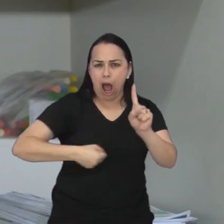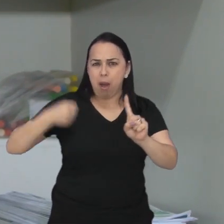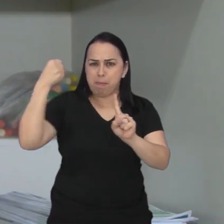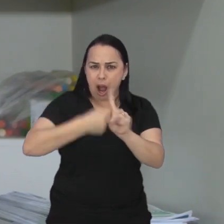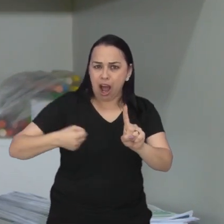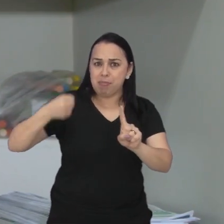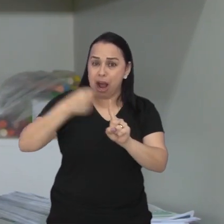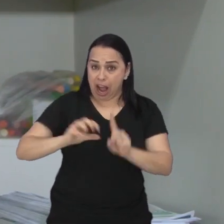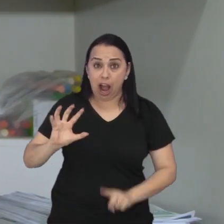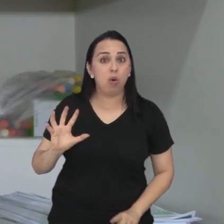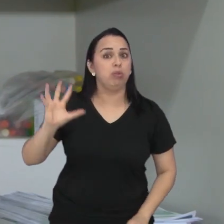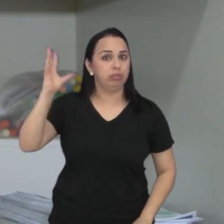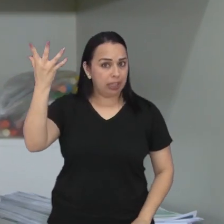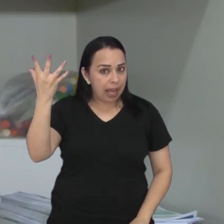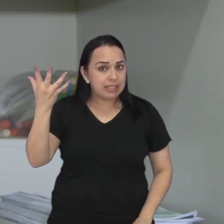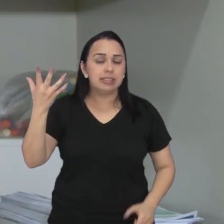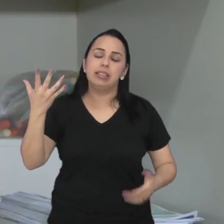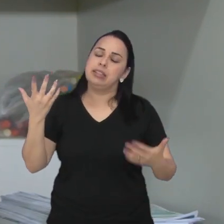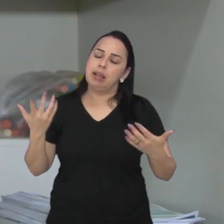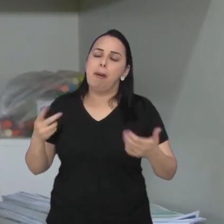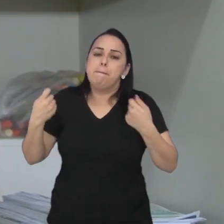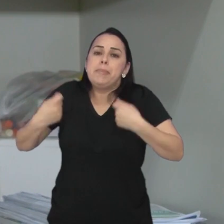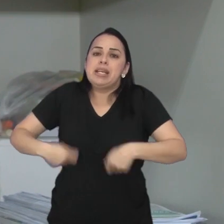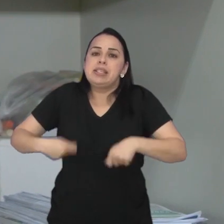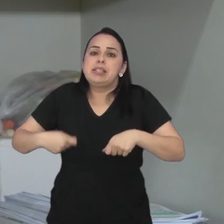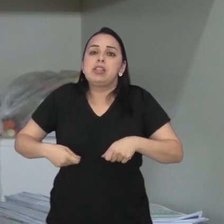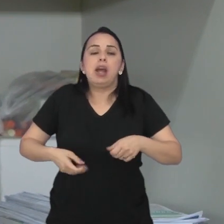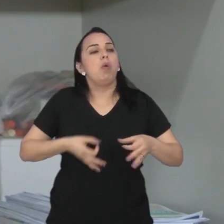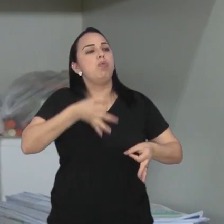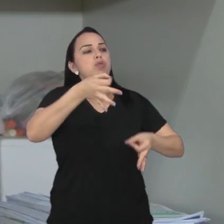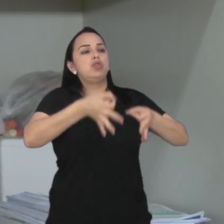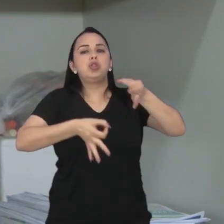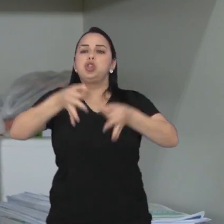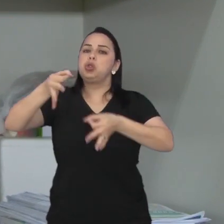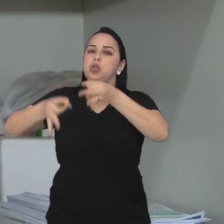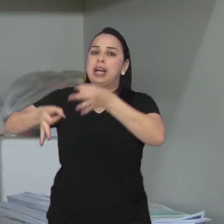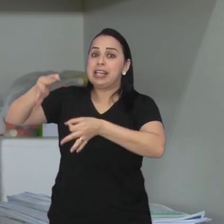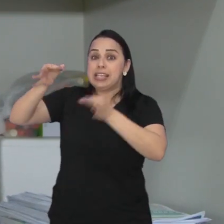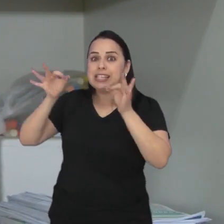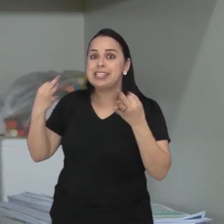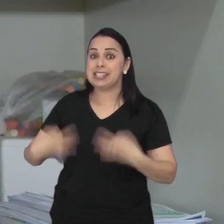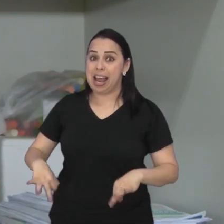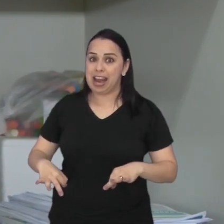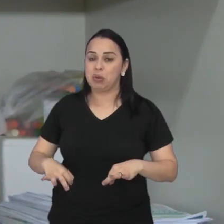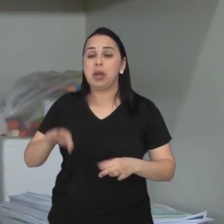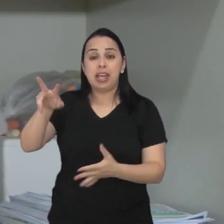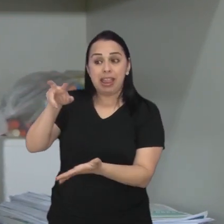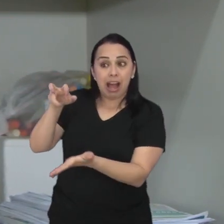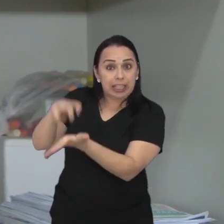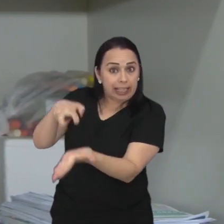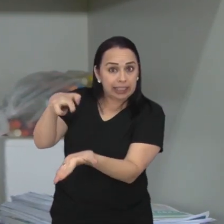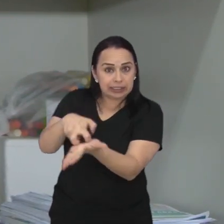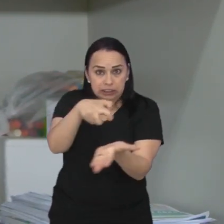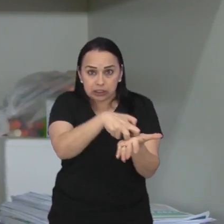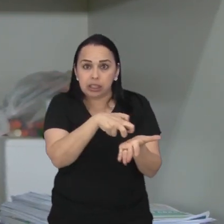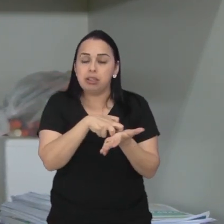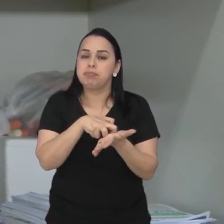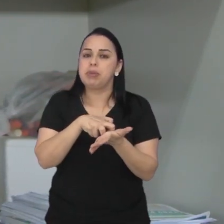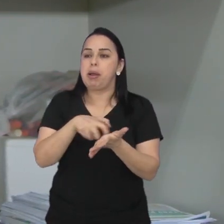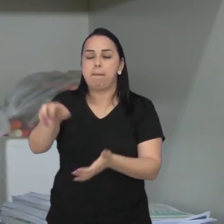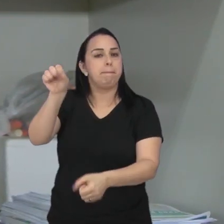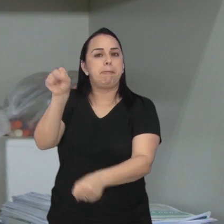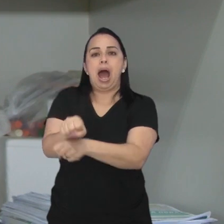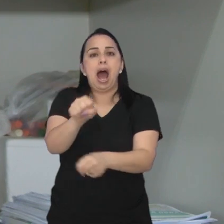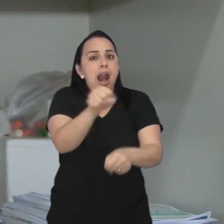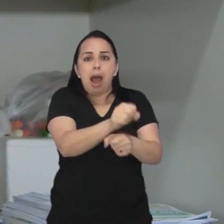aqui no Esporte Amador da nossa cidade. Então, precisa ter um tribunal para fazer o julgamento, dar a punição para os